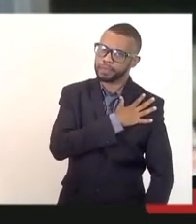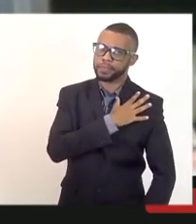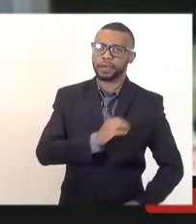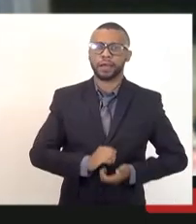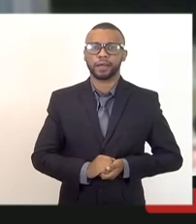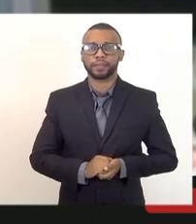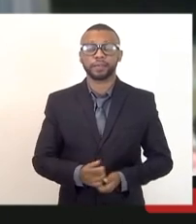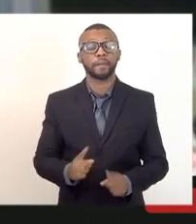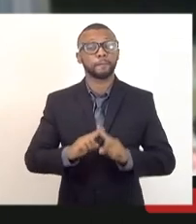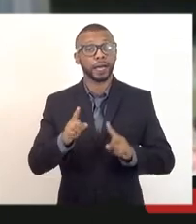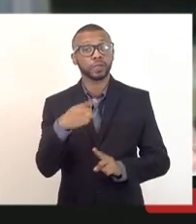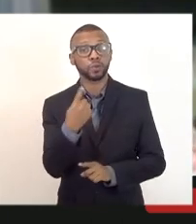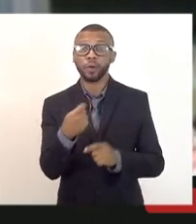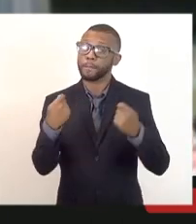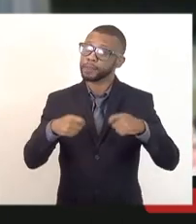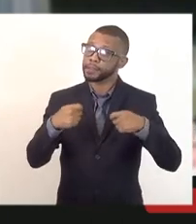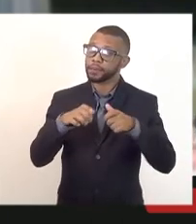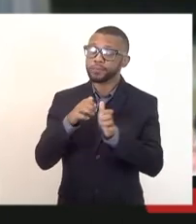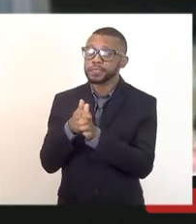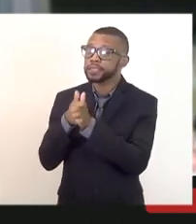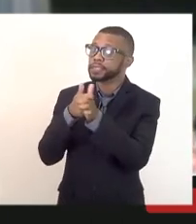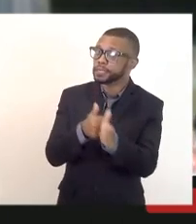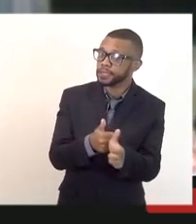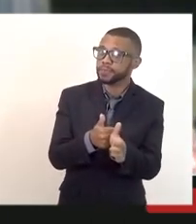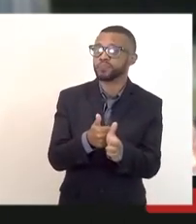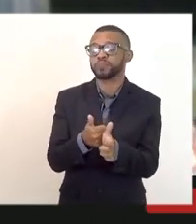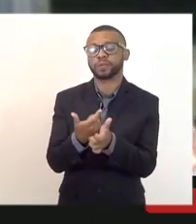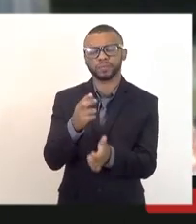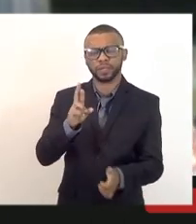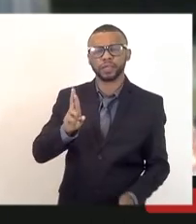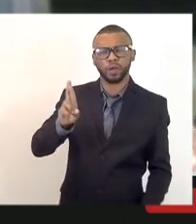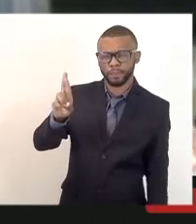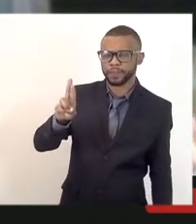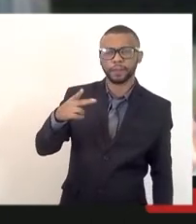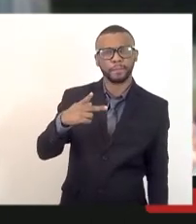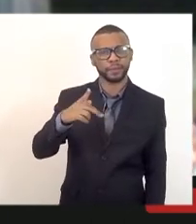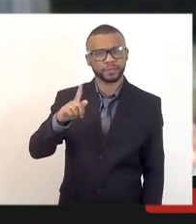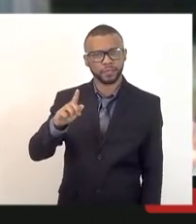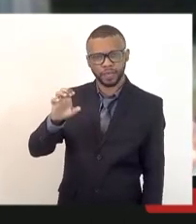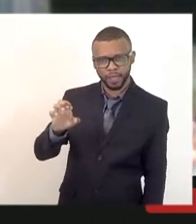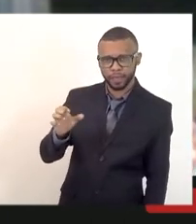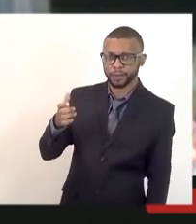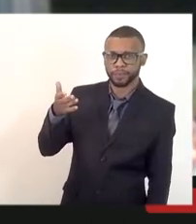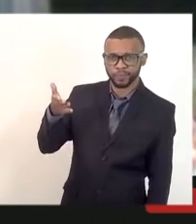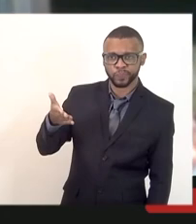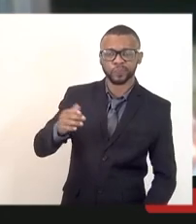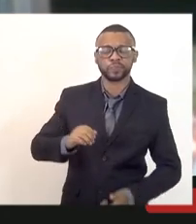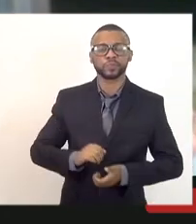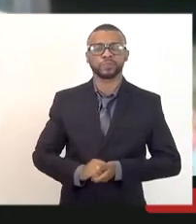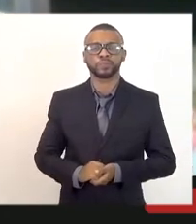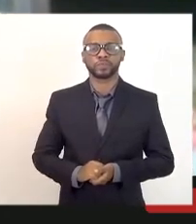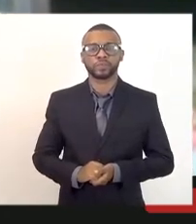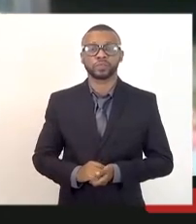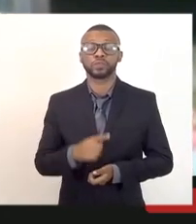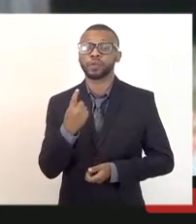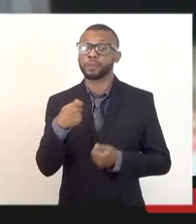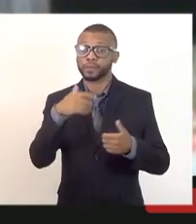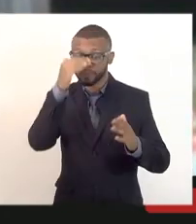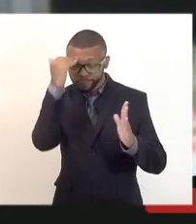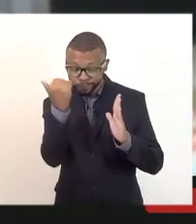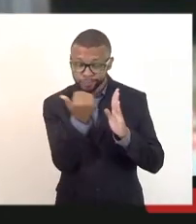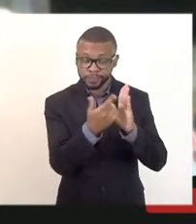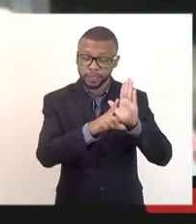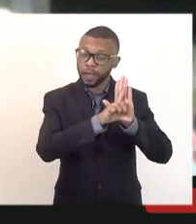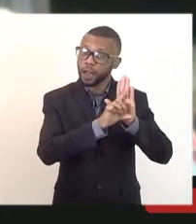nós temos que seguir, tem aqui o representante da Procuradoria-Geral do Estado, nós temos que seguir, assim, dentro da legislação,